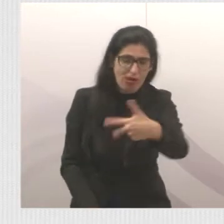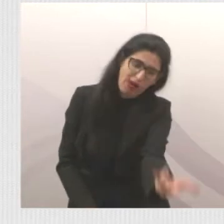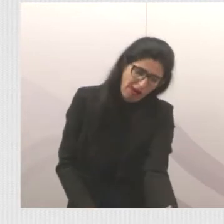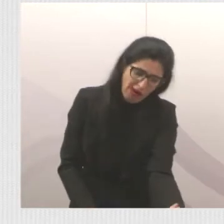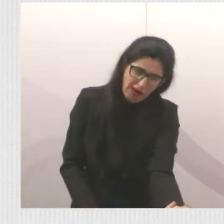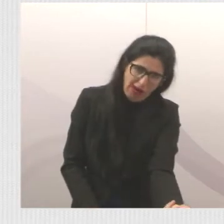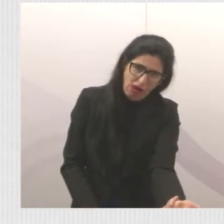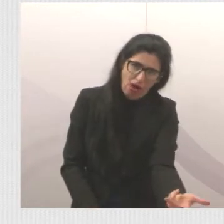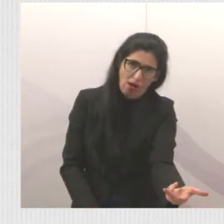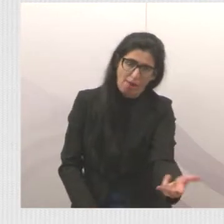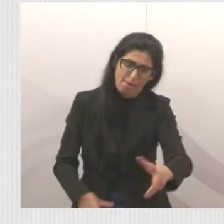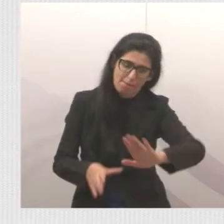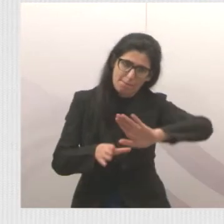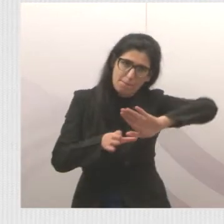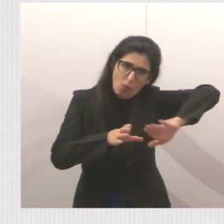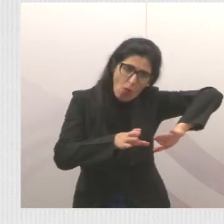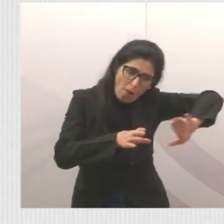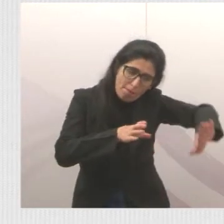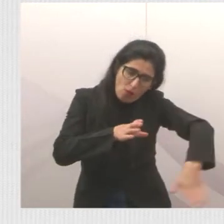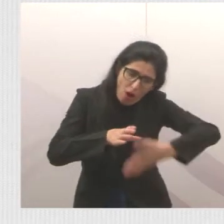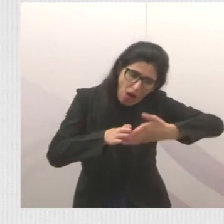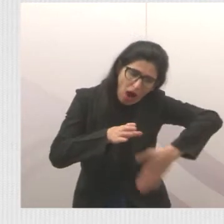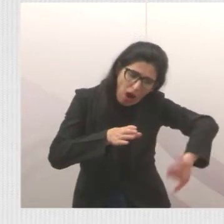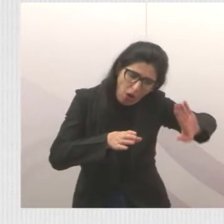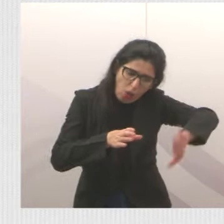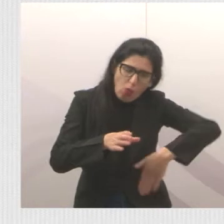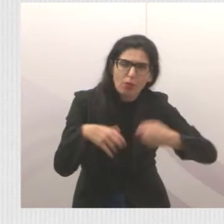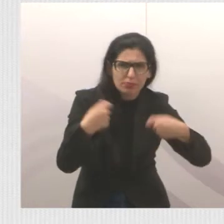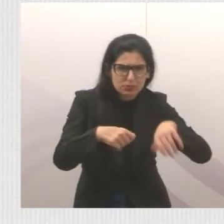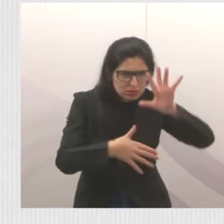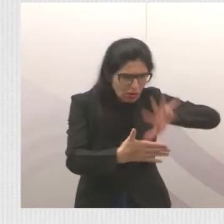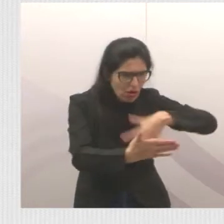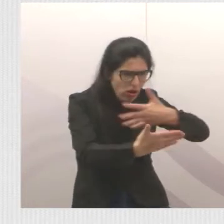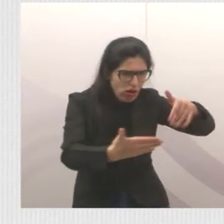proteção. Espero que arruma logo essa proteção.